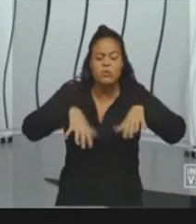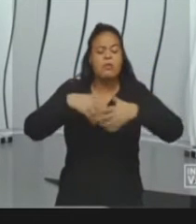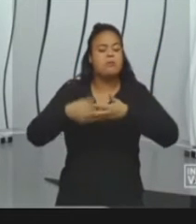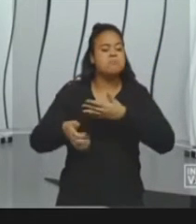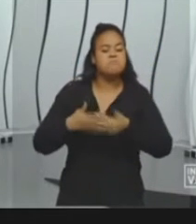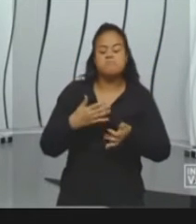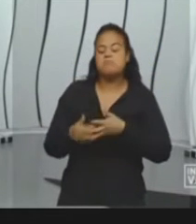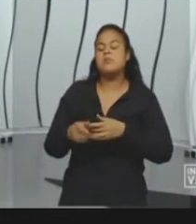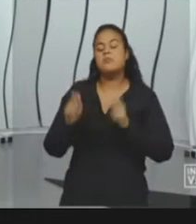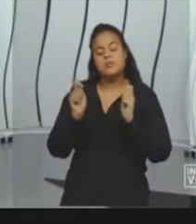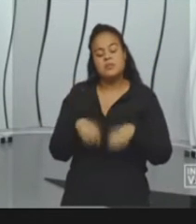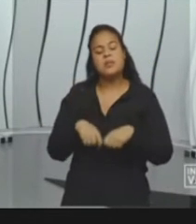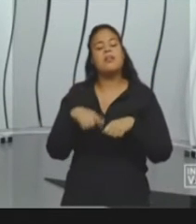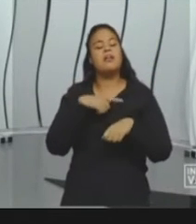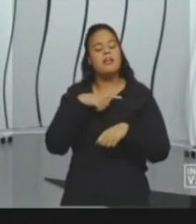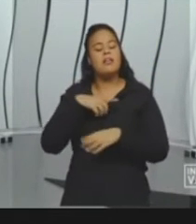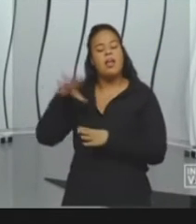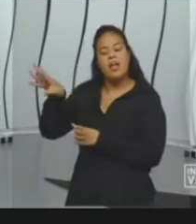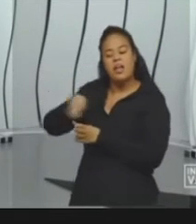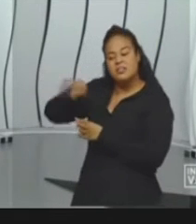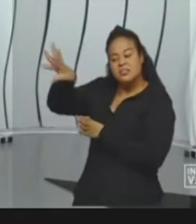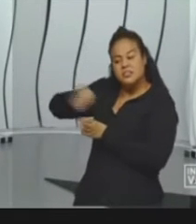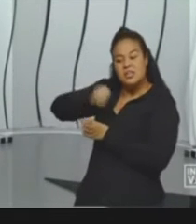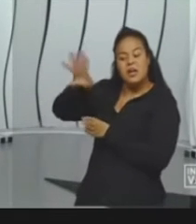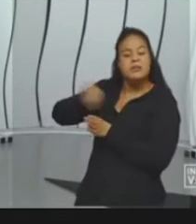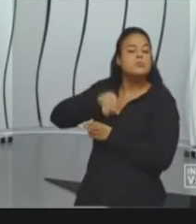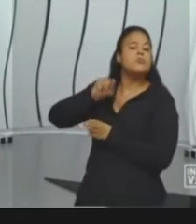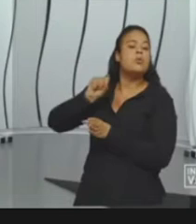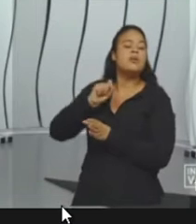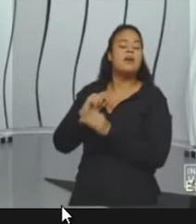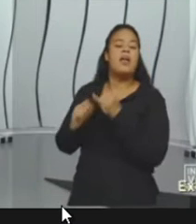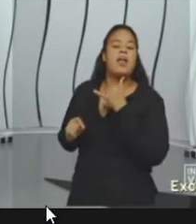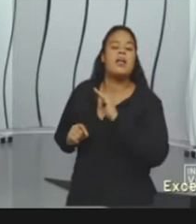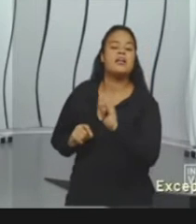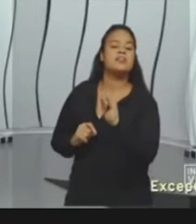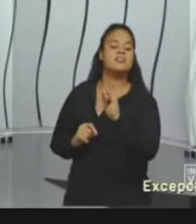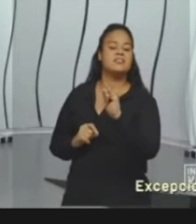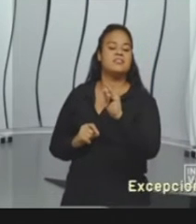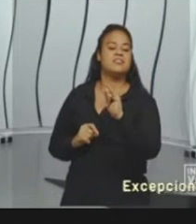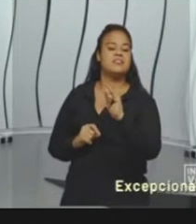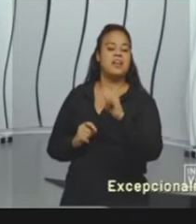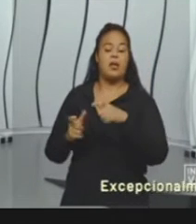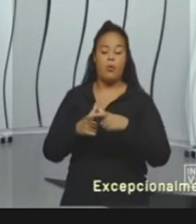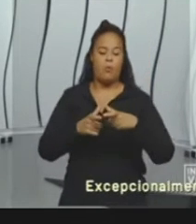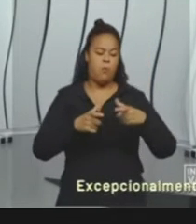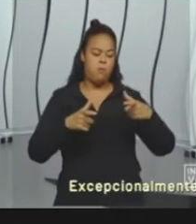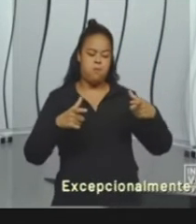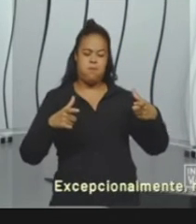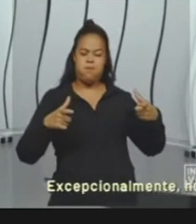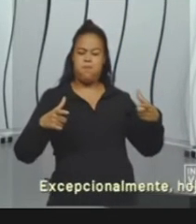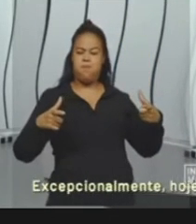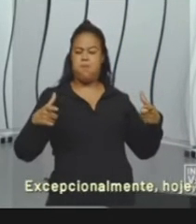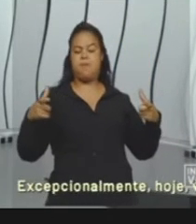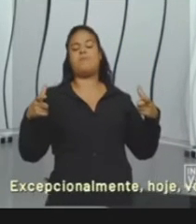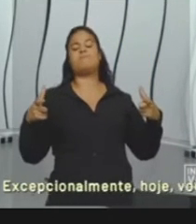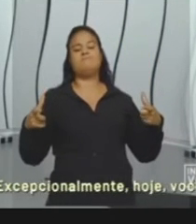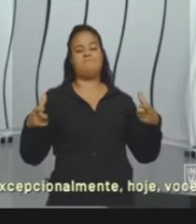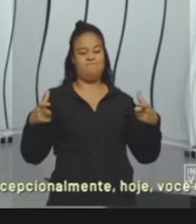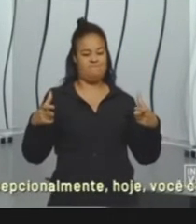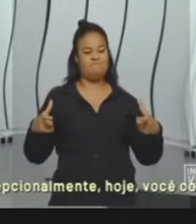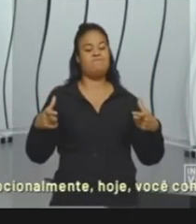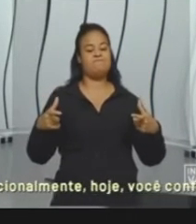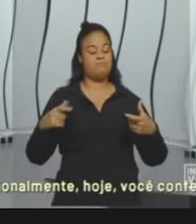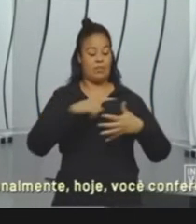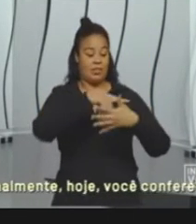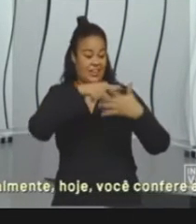ali de energia. É também o que nós chamaríamos de energia inesgotável, não é? As energias renováveis, em